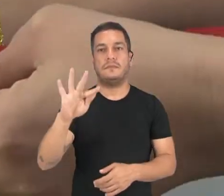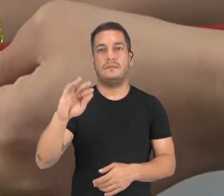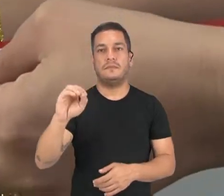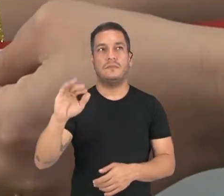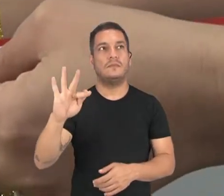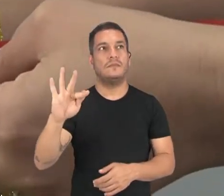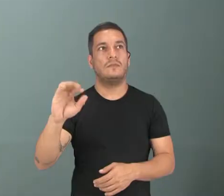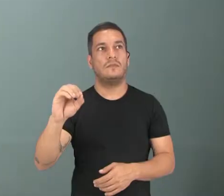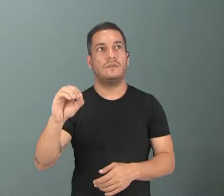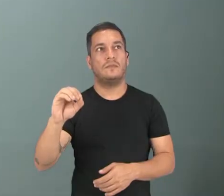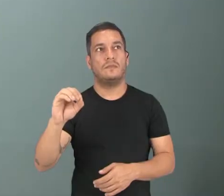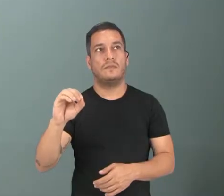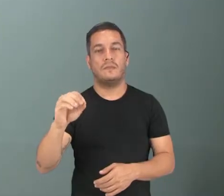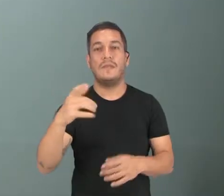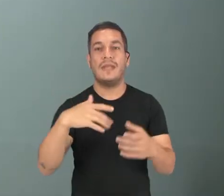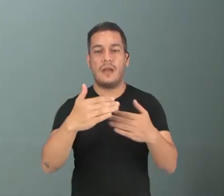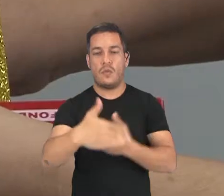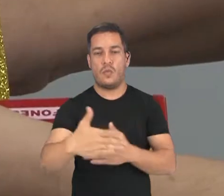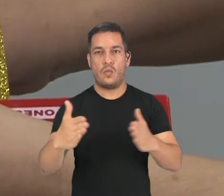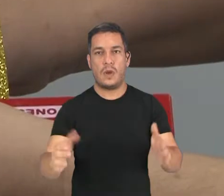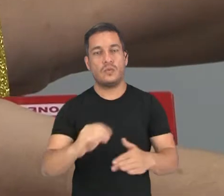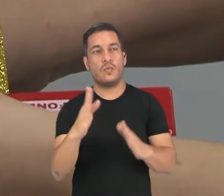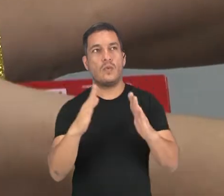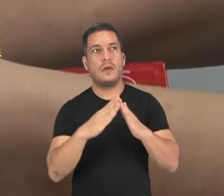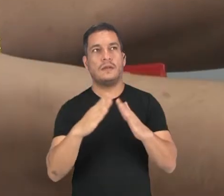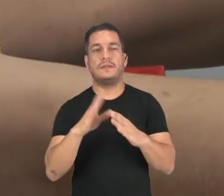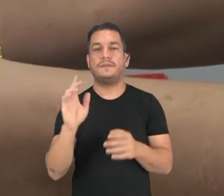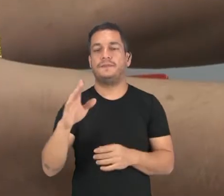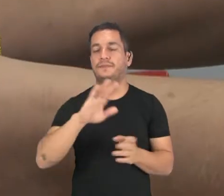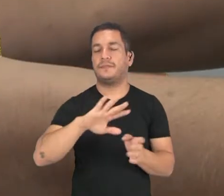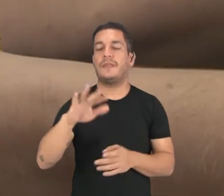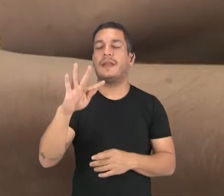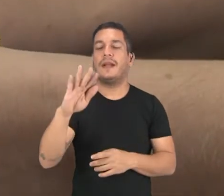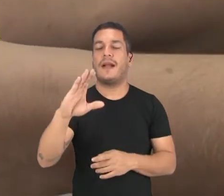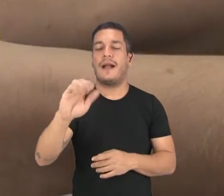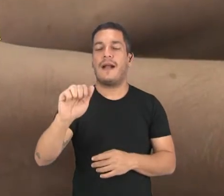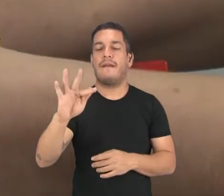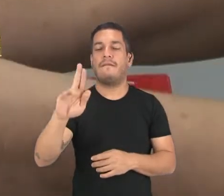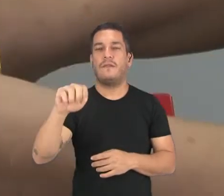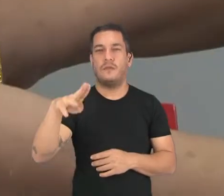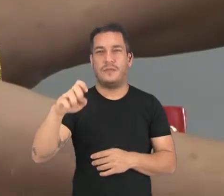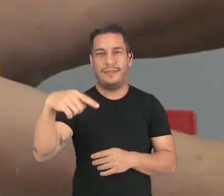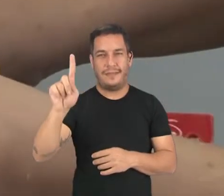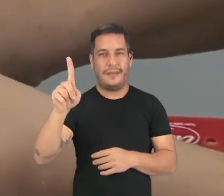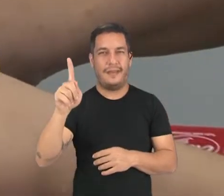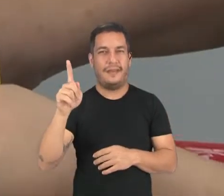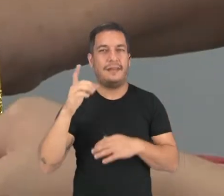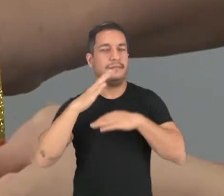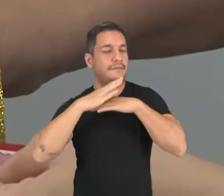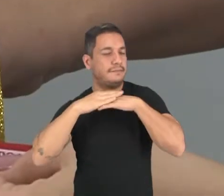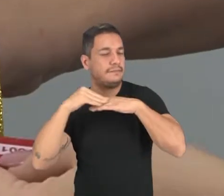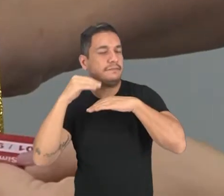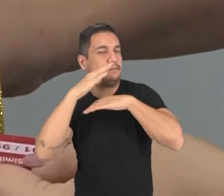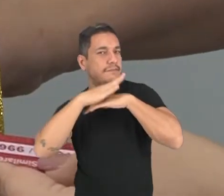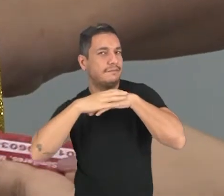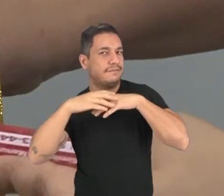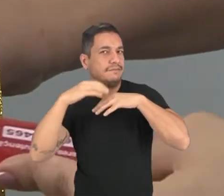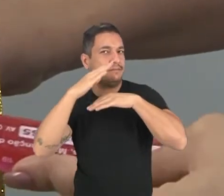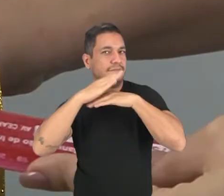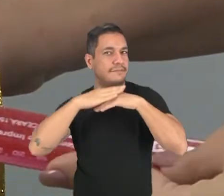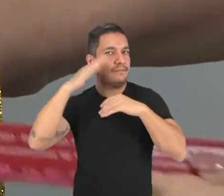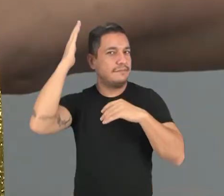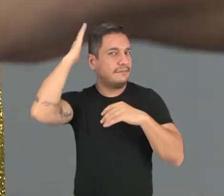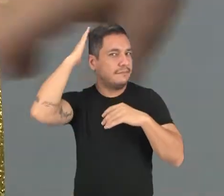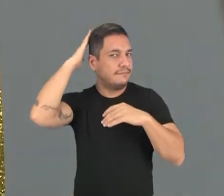quarto ou casa? Cafuné. Quem não gosta de um bom cafuné? É o ato de coçar de